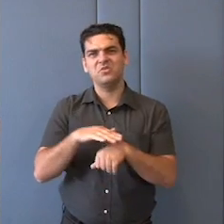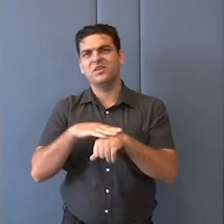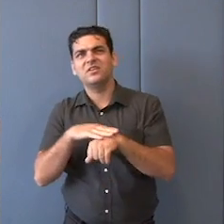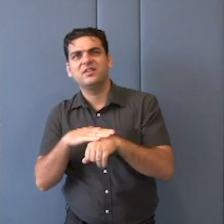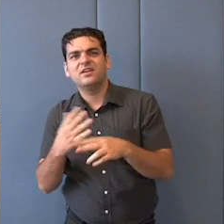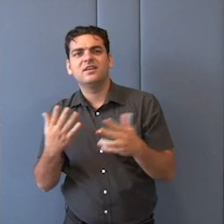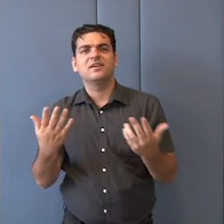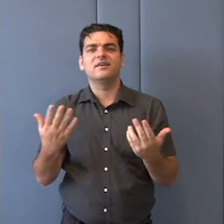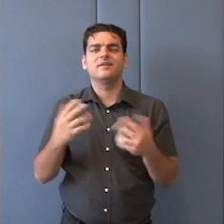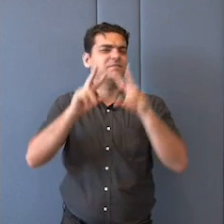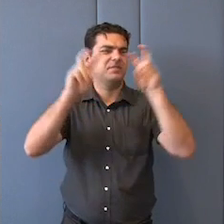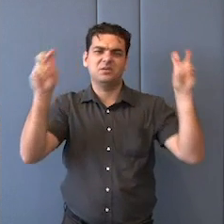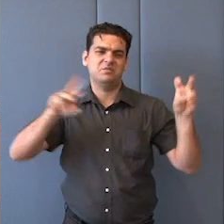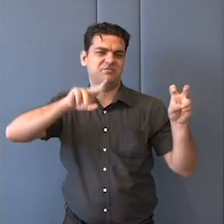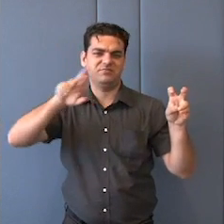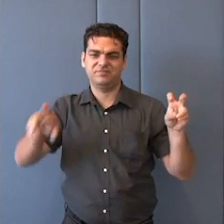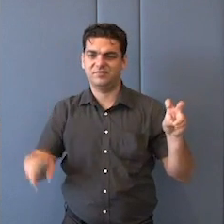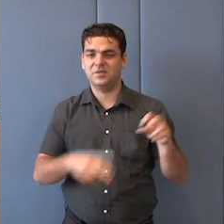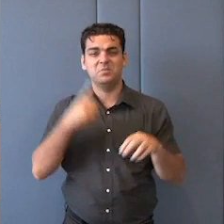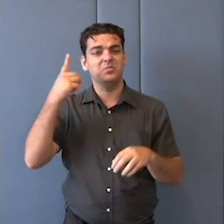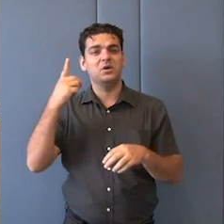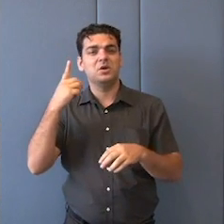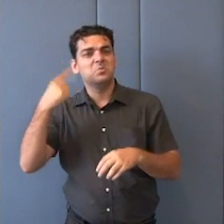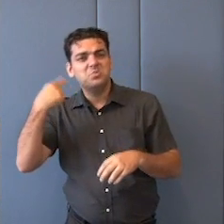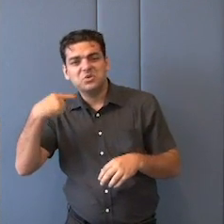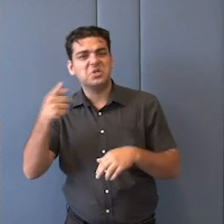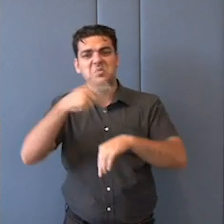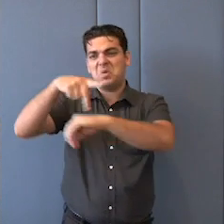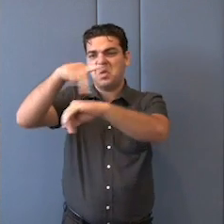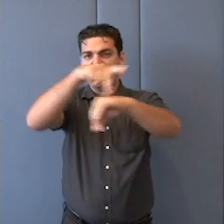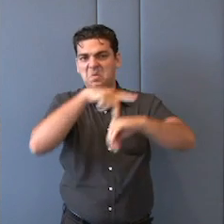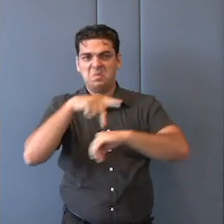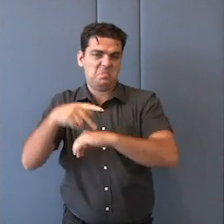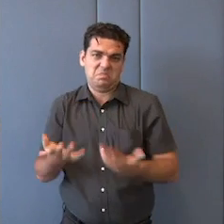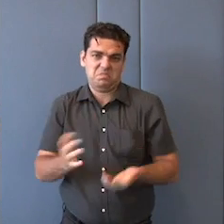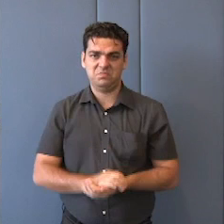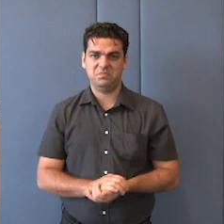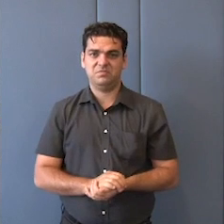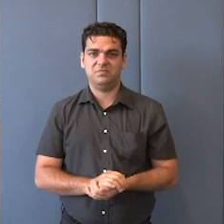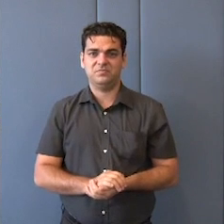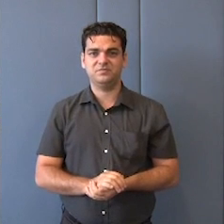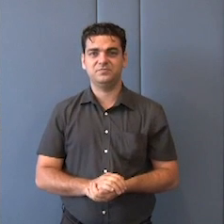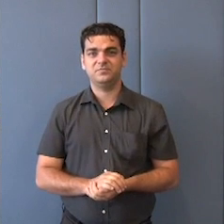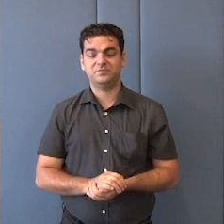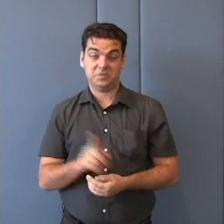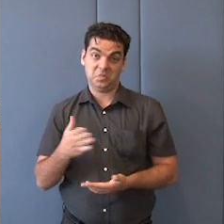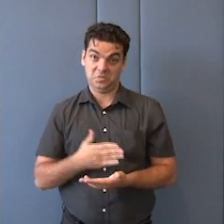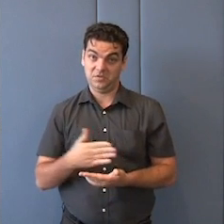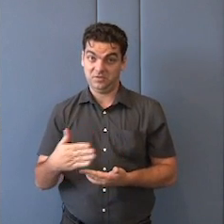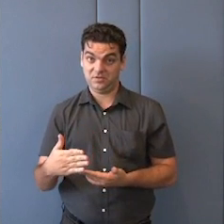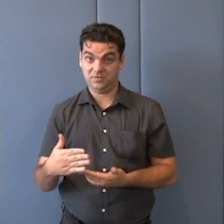diferentes temas da nossa política externa. Mas, para começar, queria introduzir com